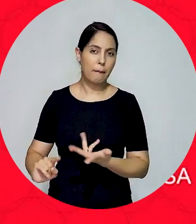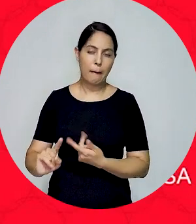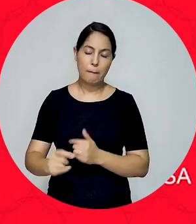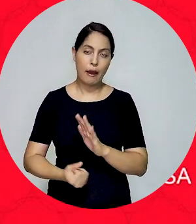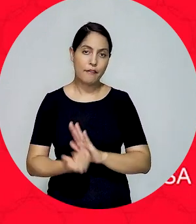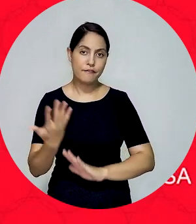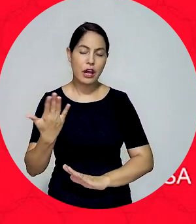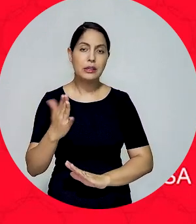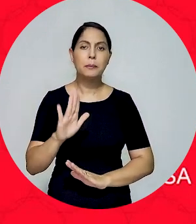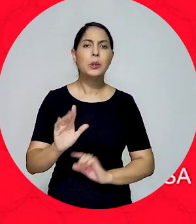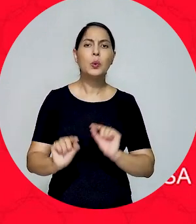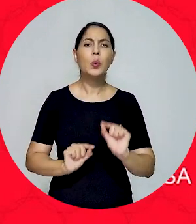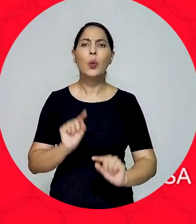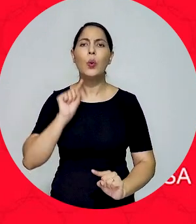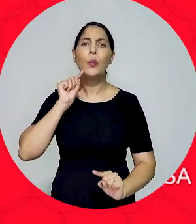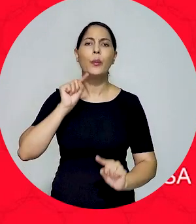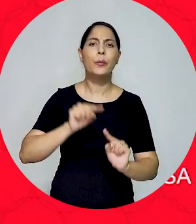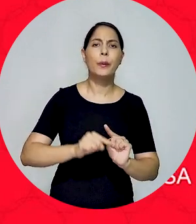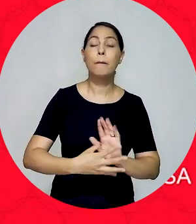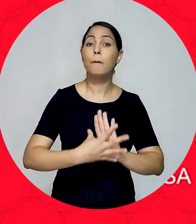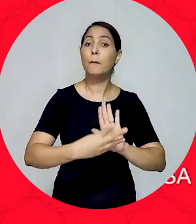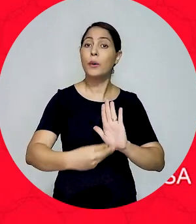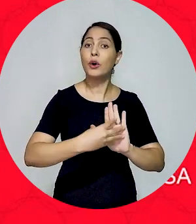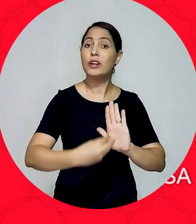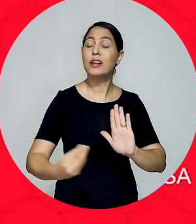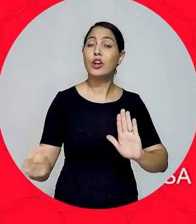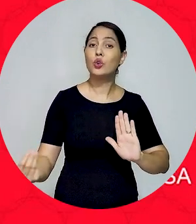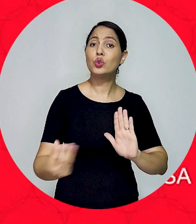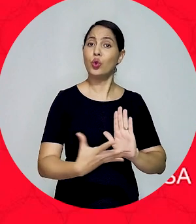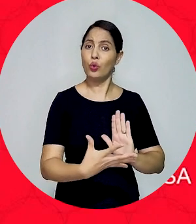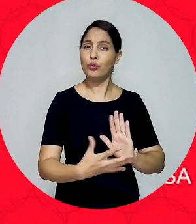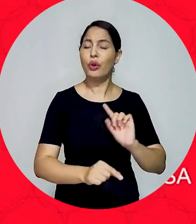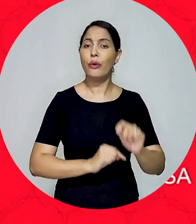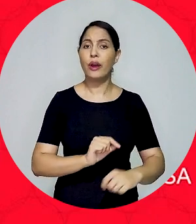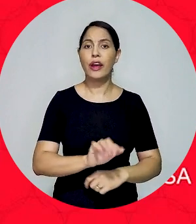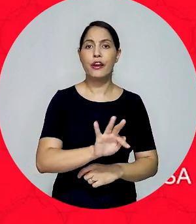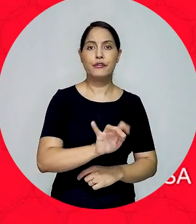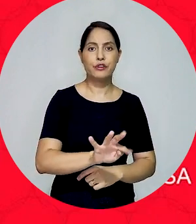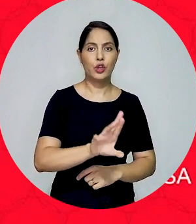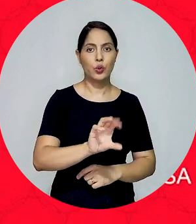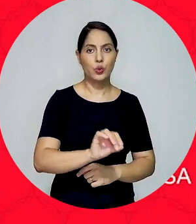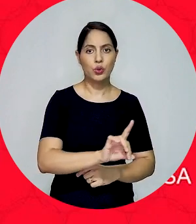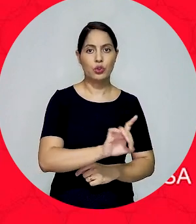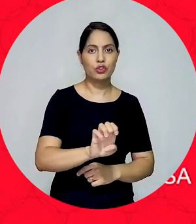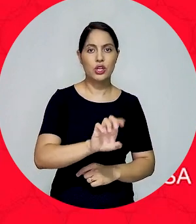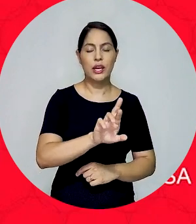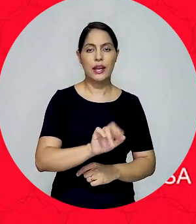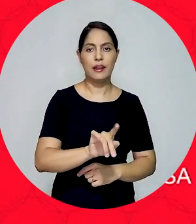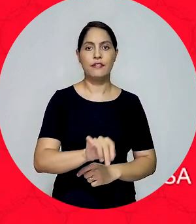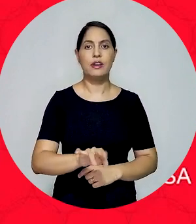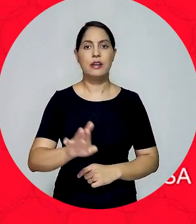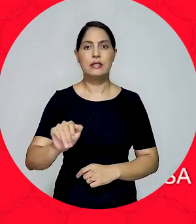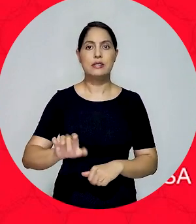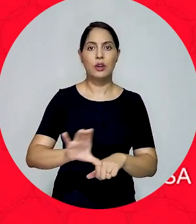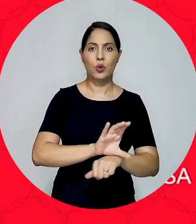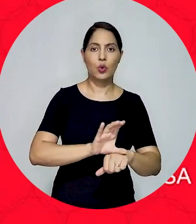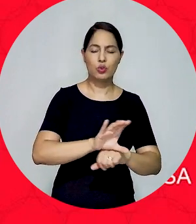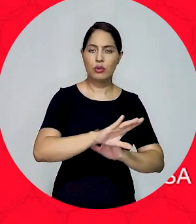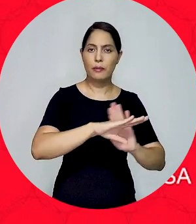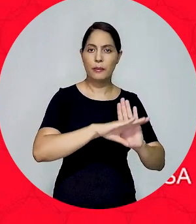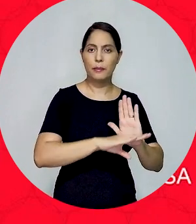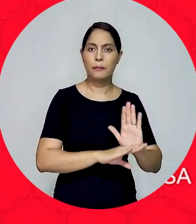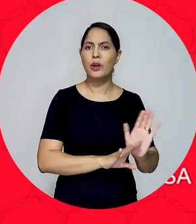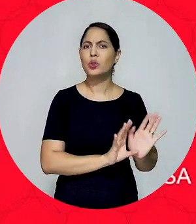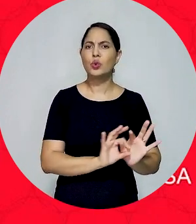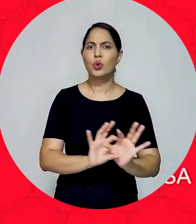menos em diversos aspectos, para moldar este novo instituto, o filtro de relevância da questão federal